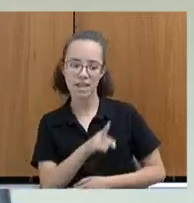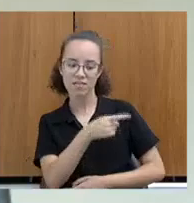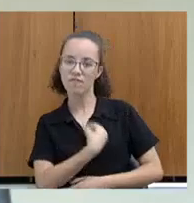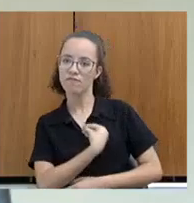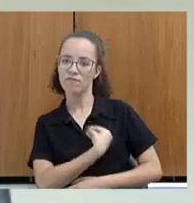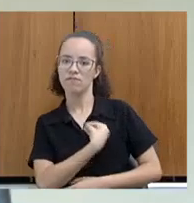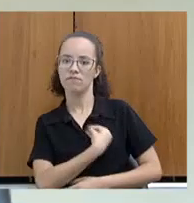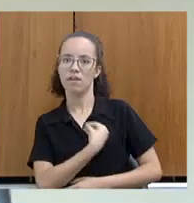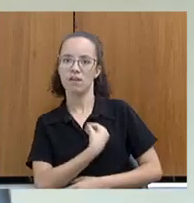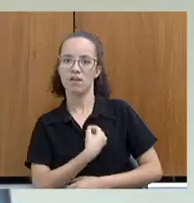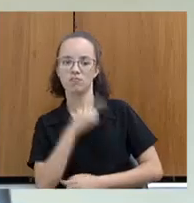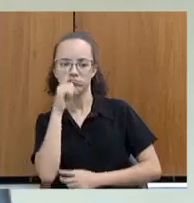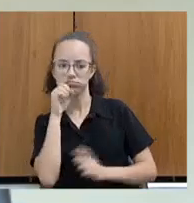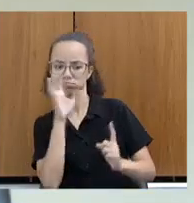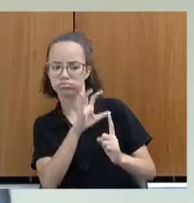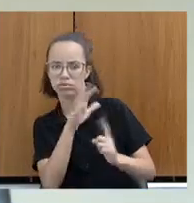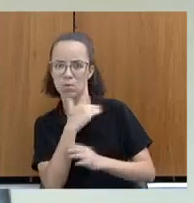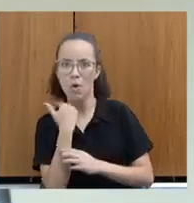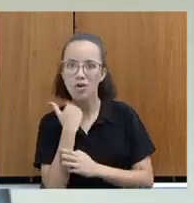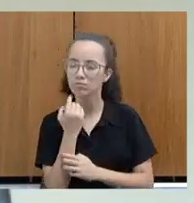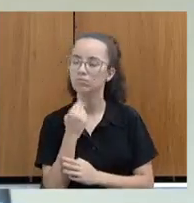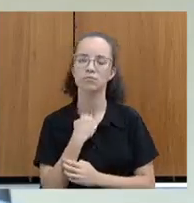constante ameaça de morte.